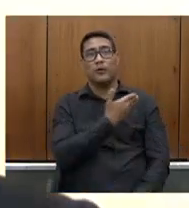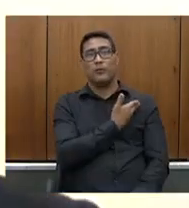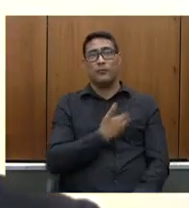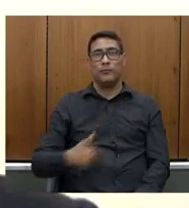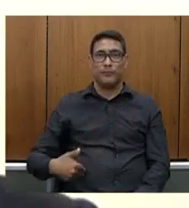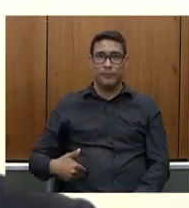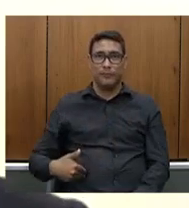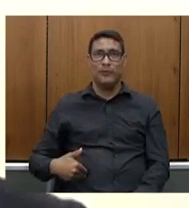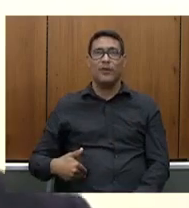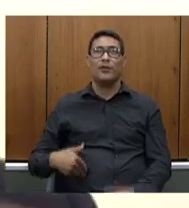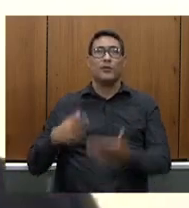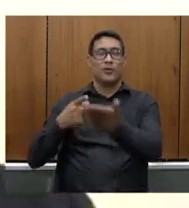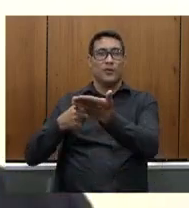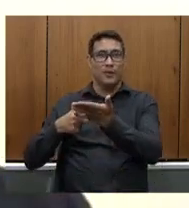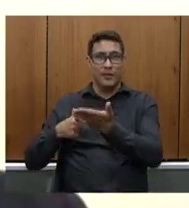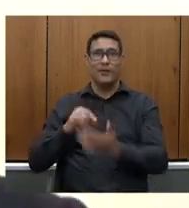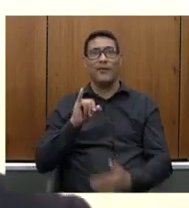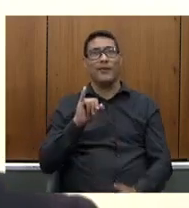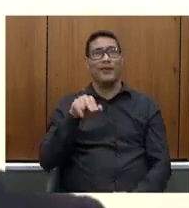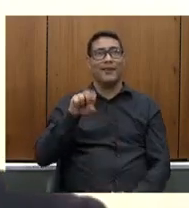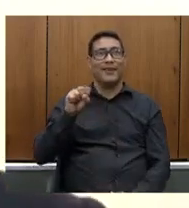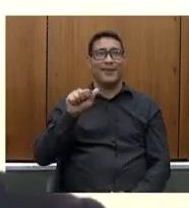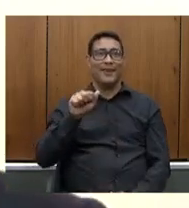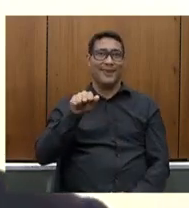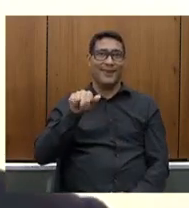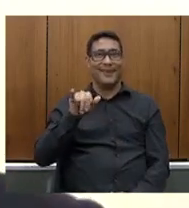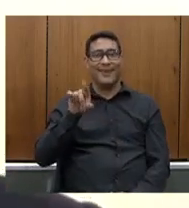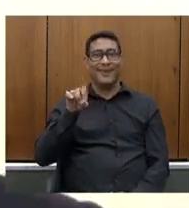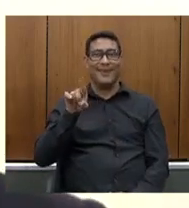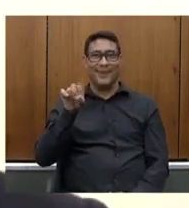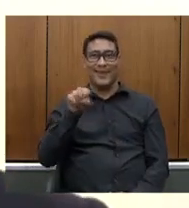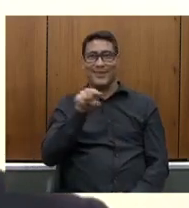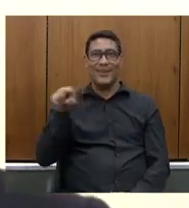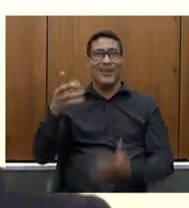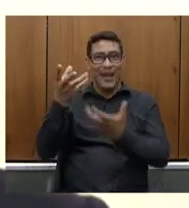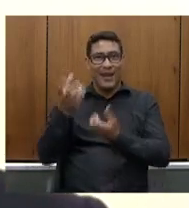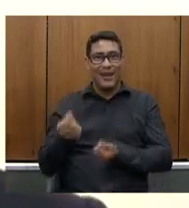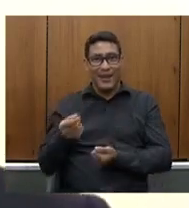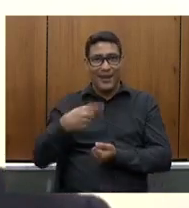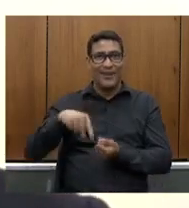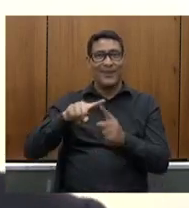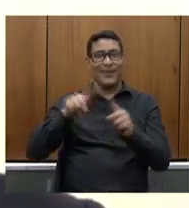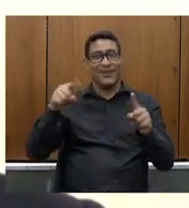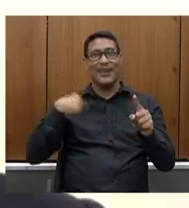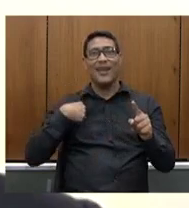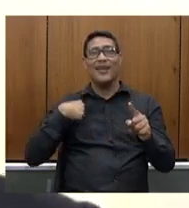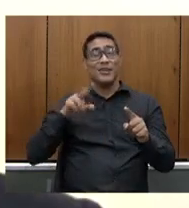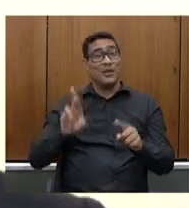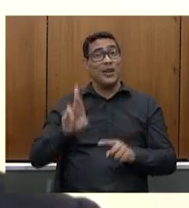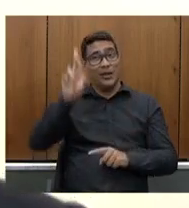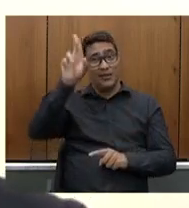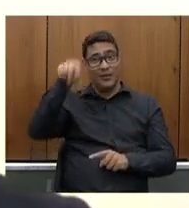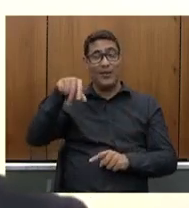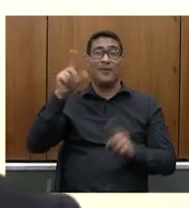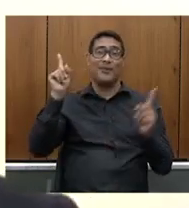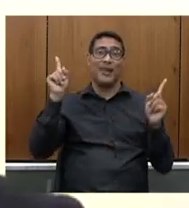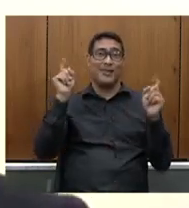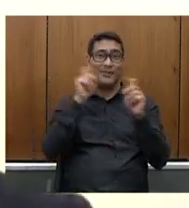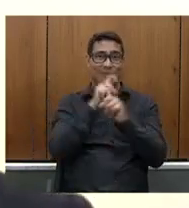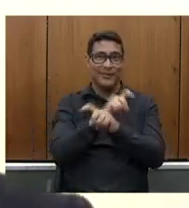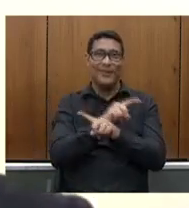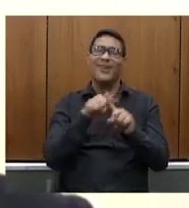convidá-lo e da insanidade do senhor de aceitar o convite para uma missão tão dura mas brincadeiras à parte